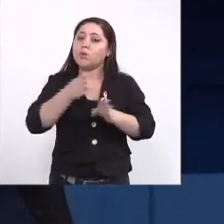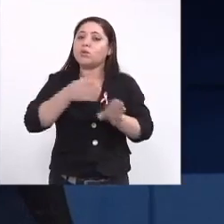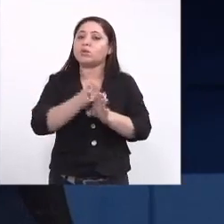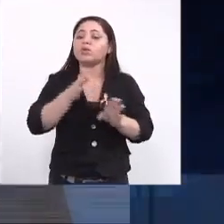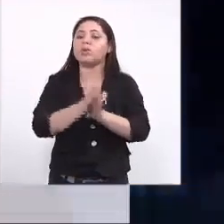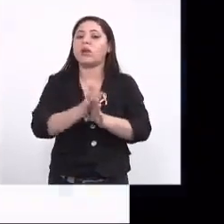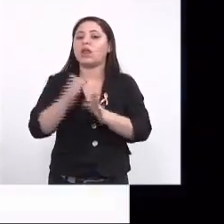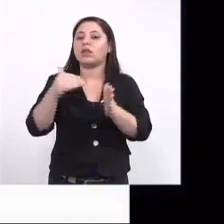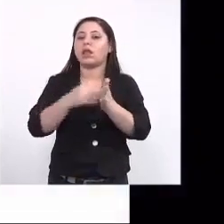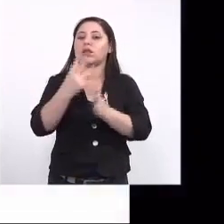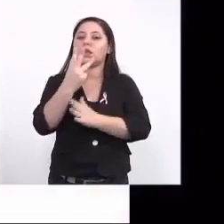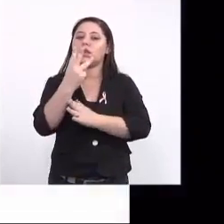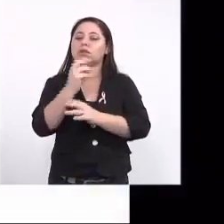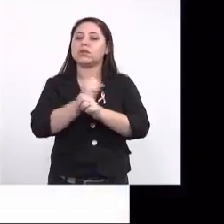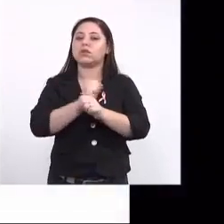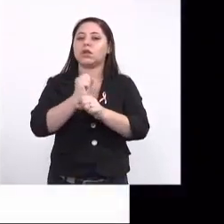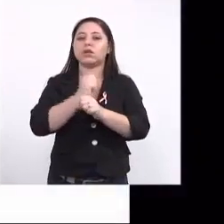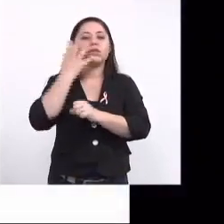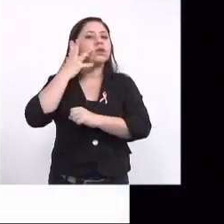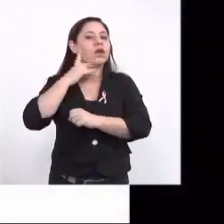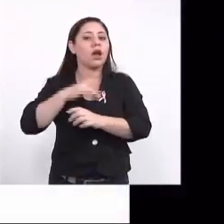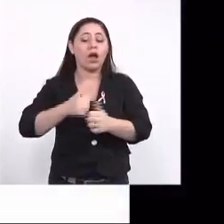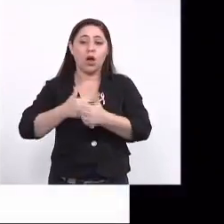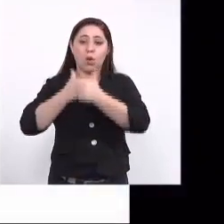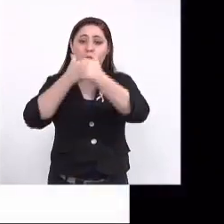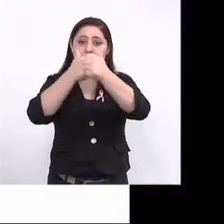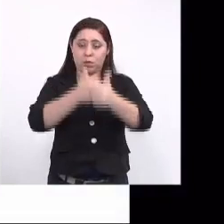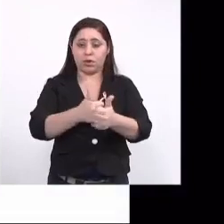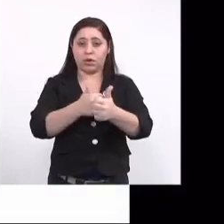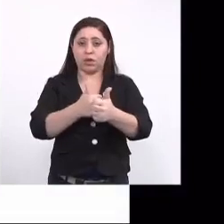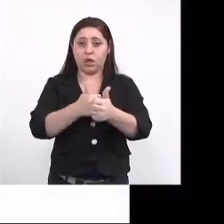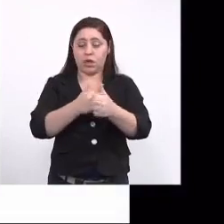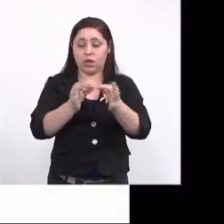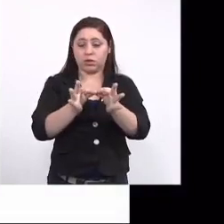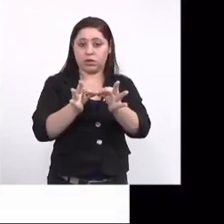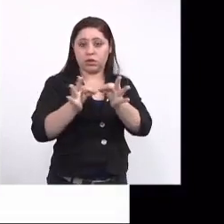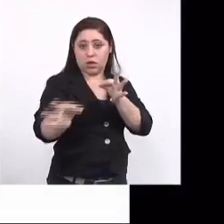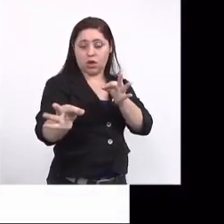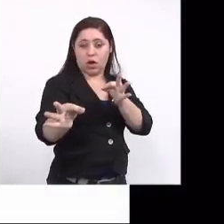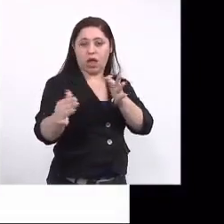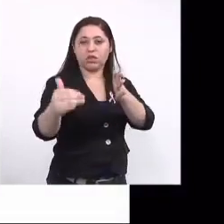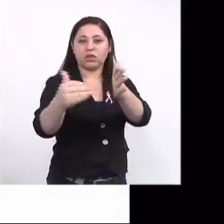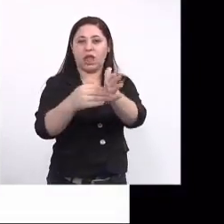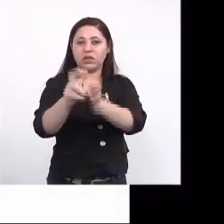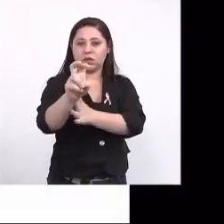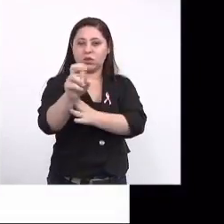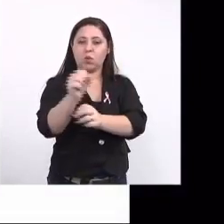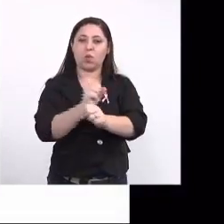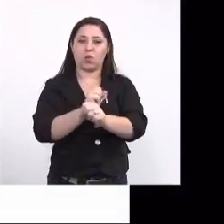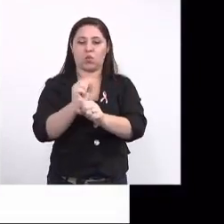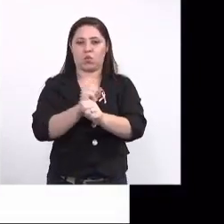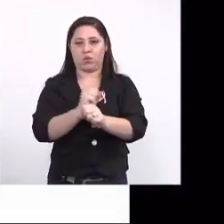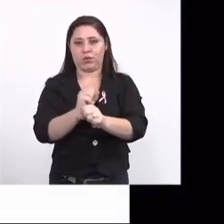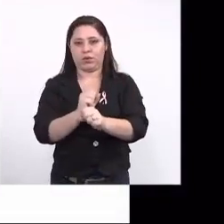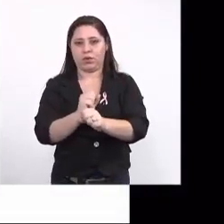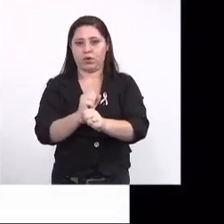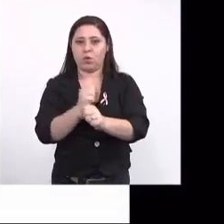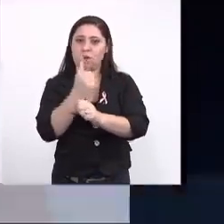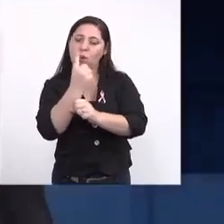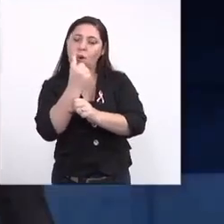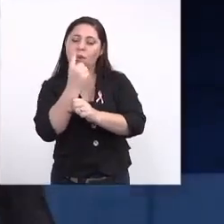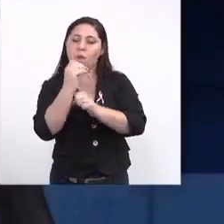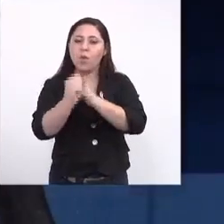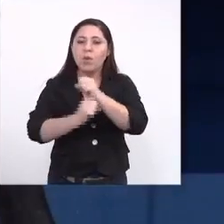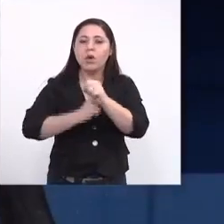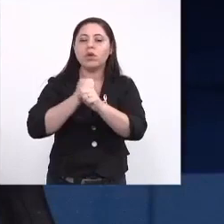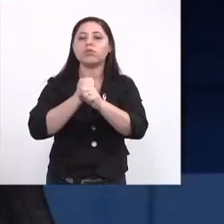recomenda que até os 3 anos essas crianças sejam acompanhadas. E a gente estendeu e vai acompanhar até os 5 anos. Então, uma vez por